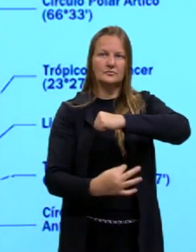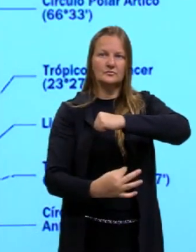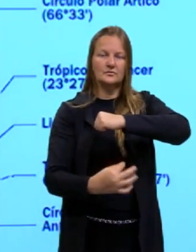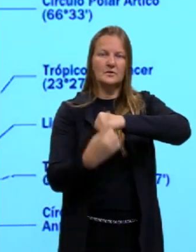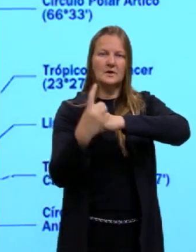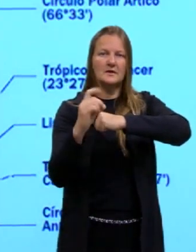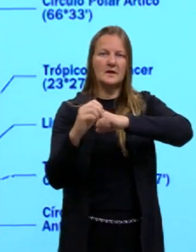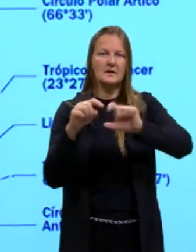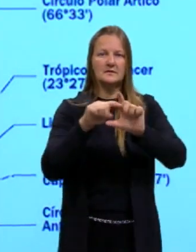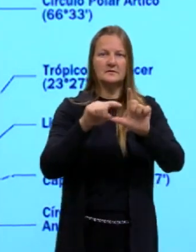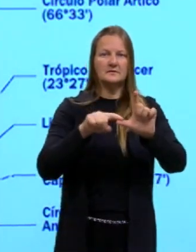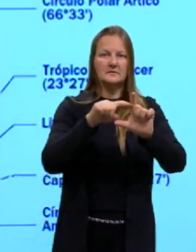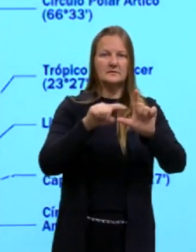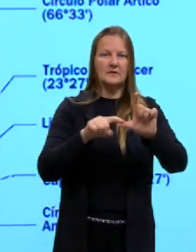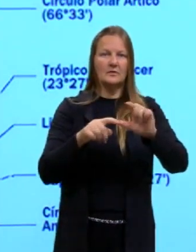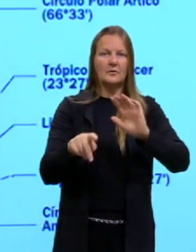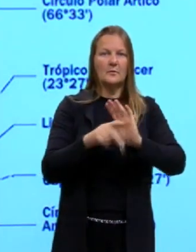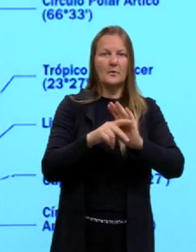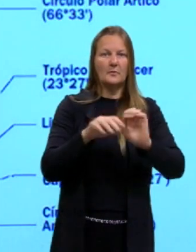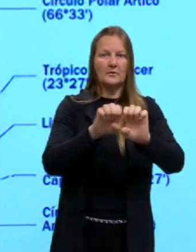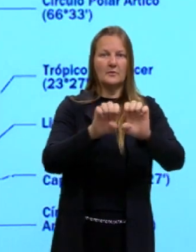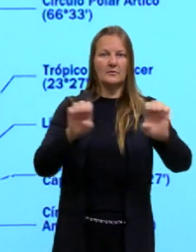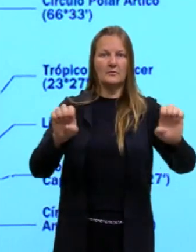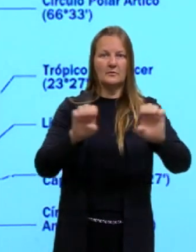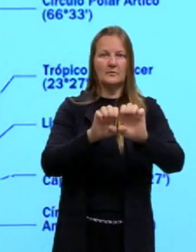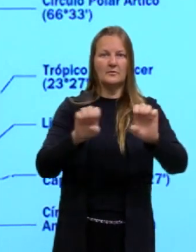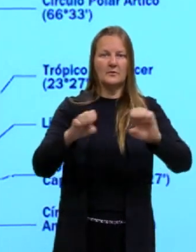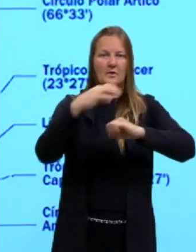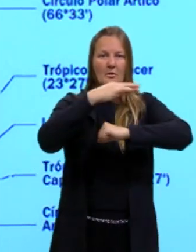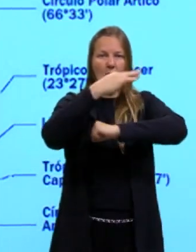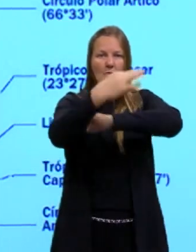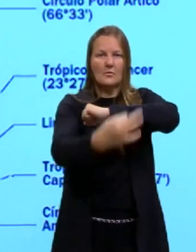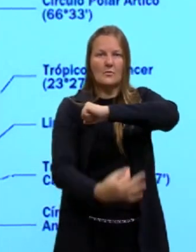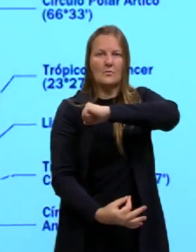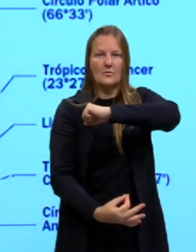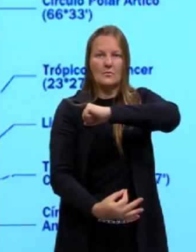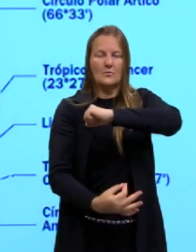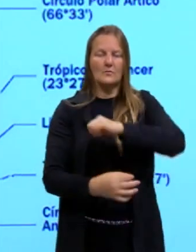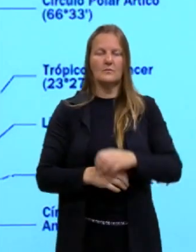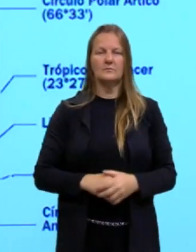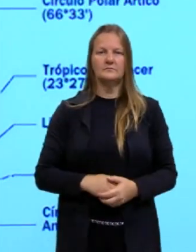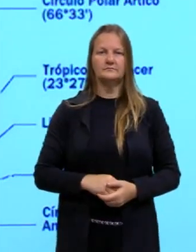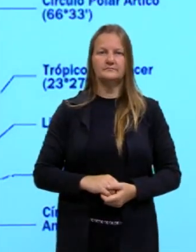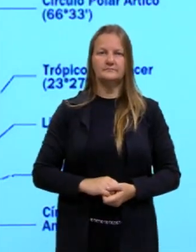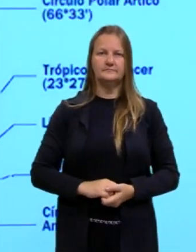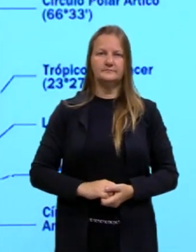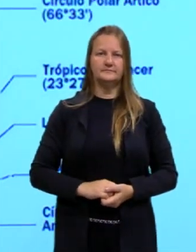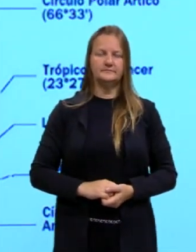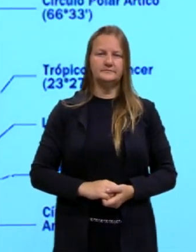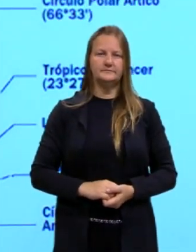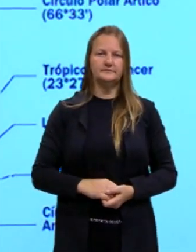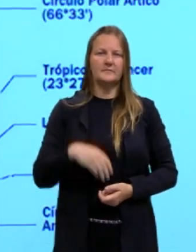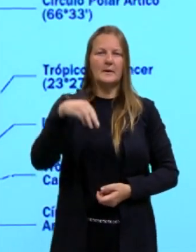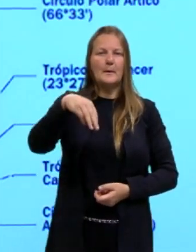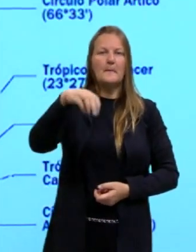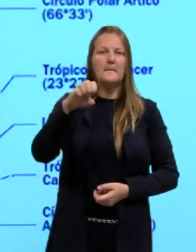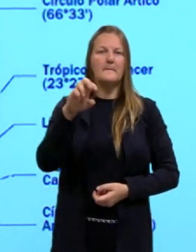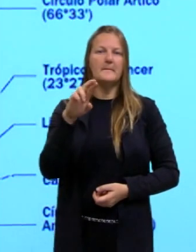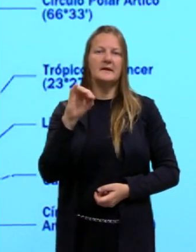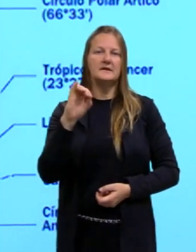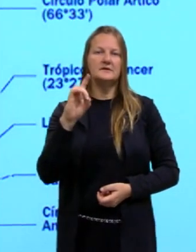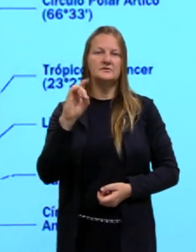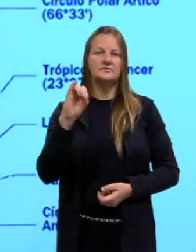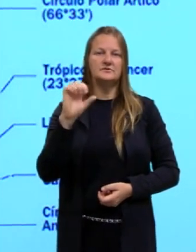10 graus em relação ao meridiano de Greenwich, tá, gurizada? Então, essa, isso é importante, linhas imaginárias,